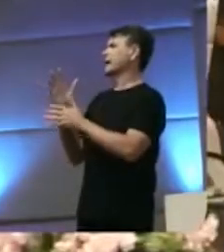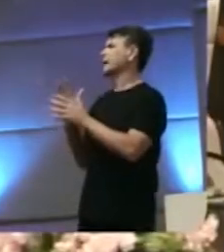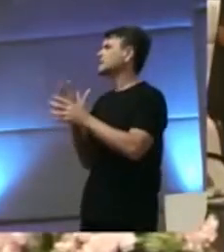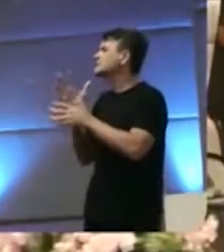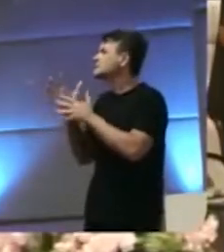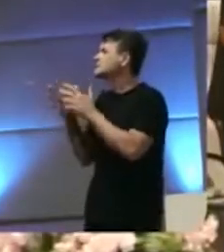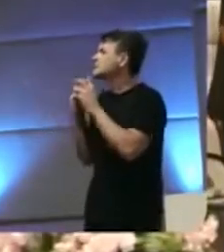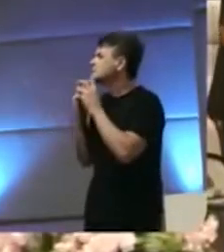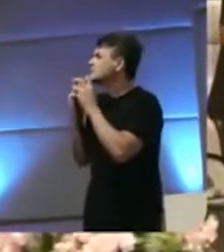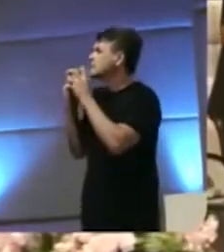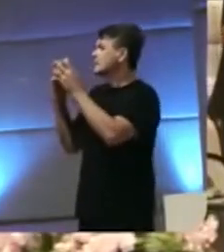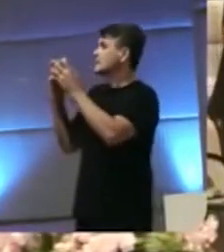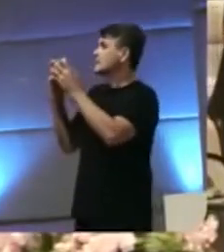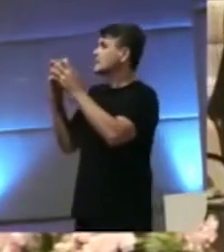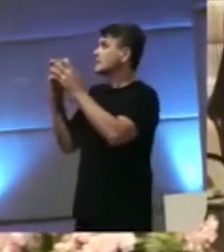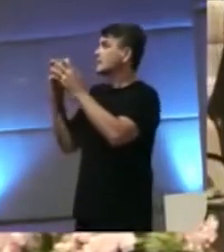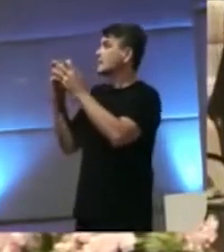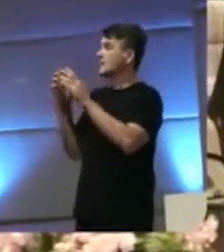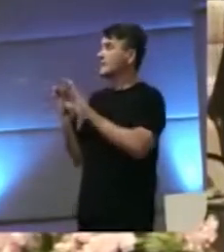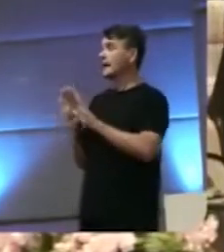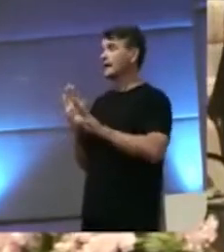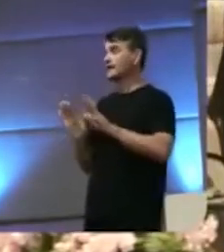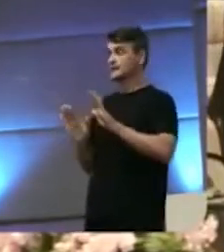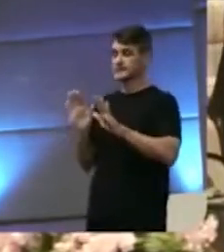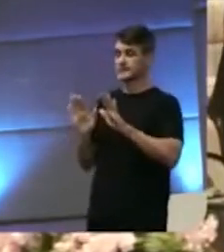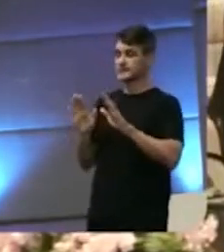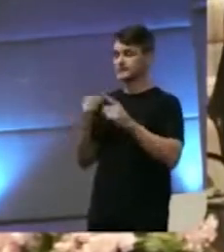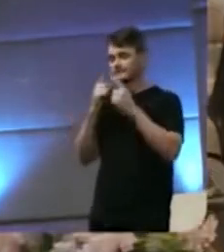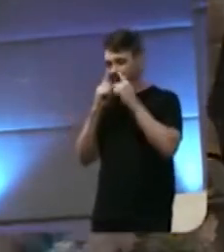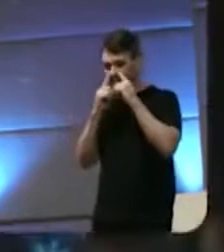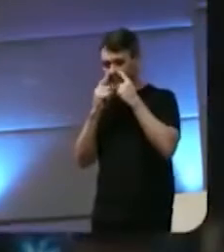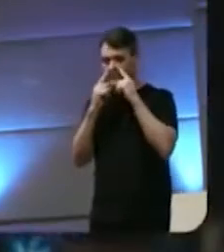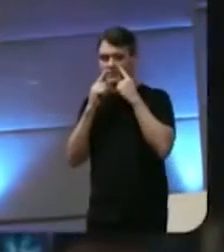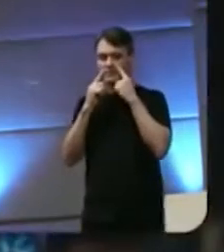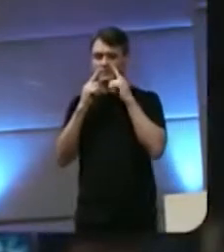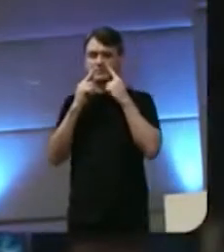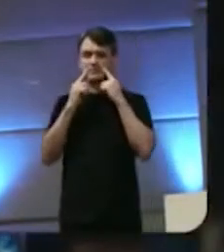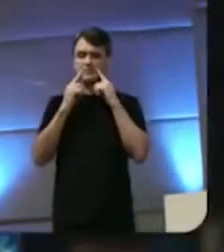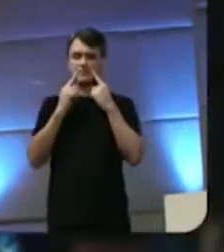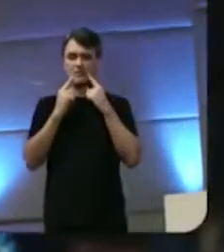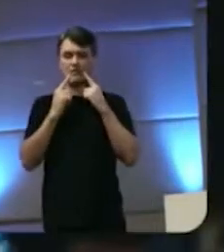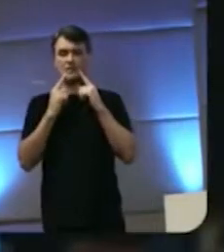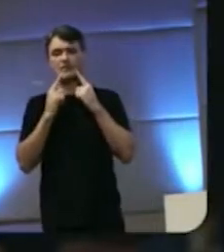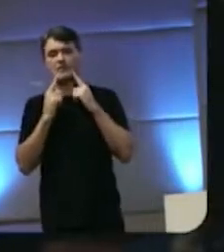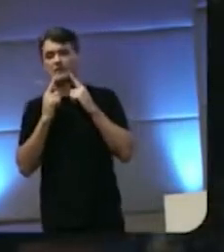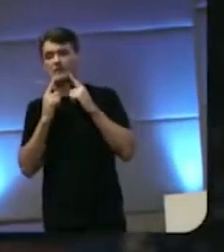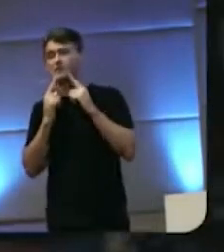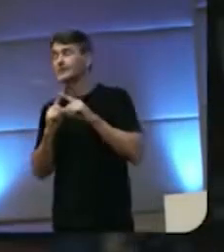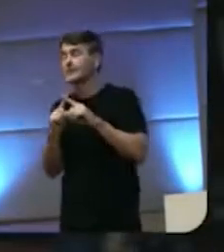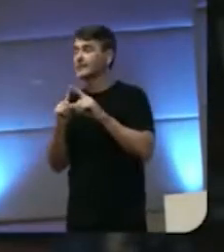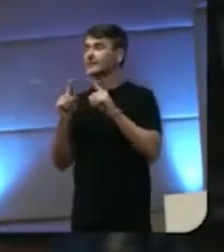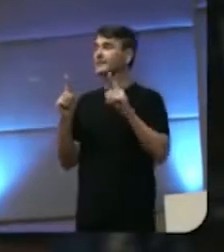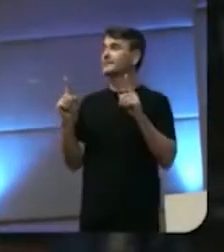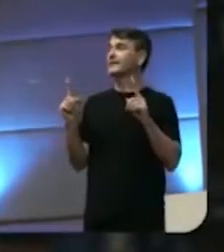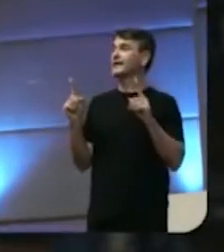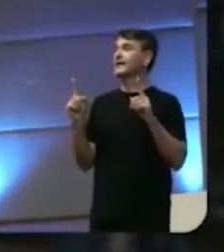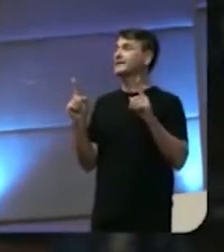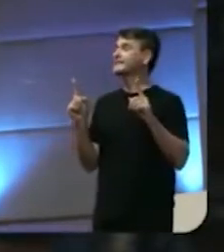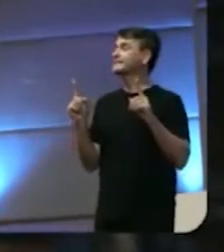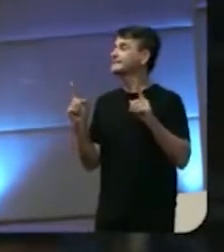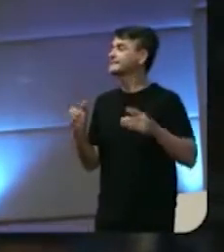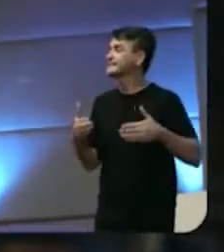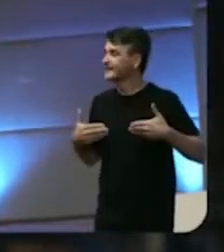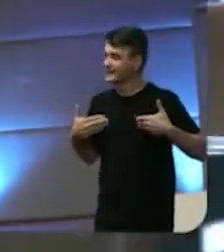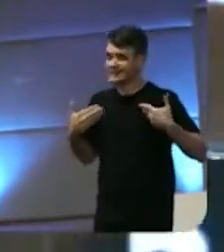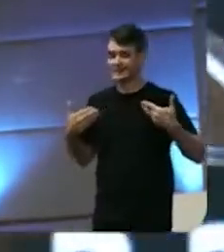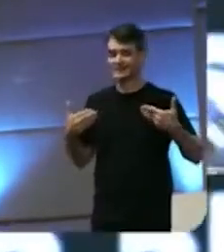Posso até chorar, mas